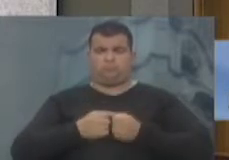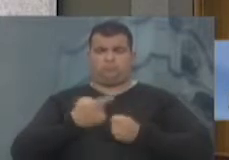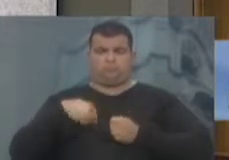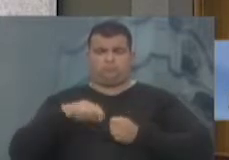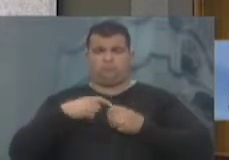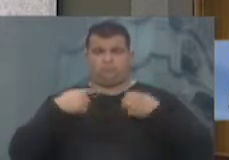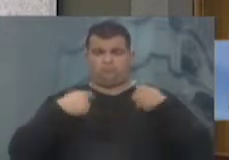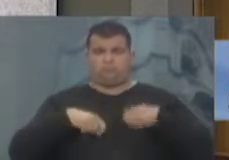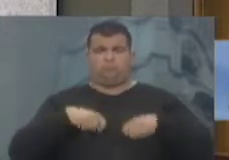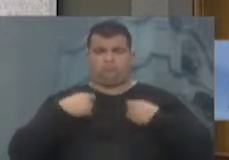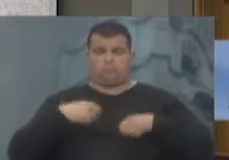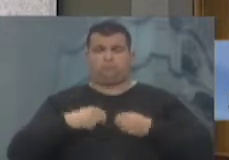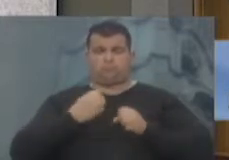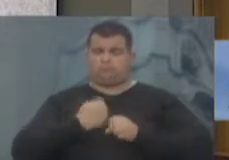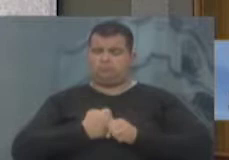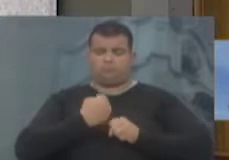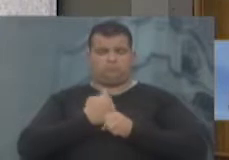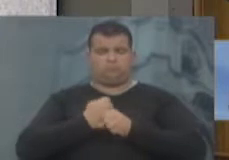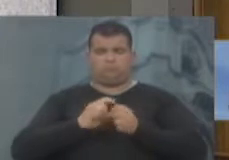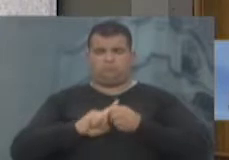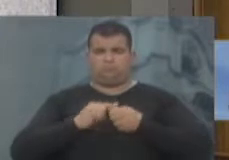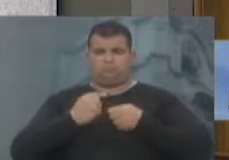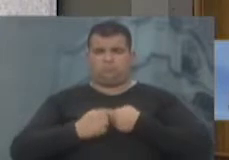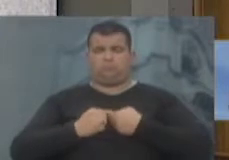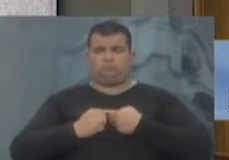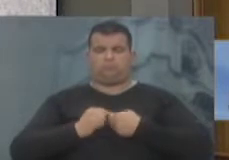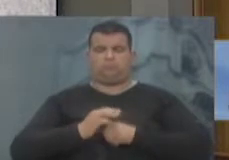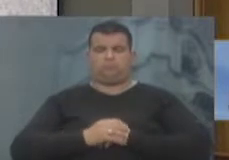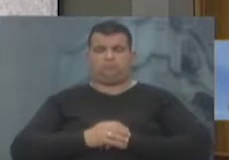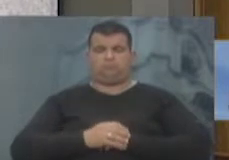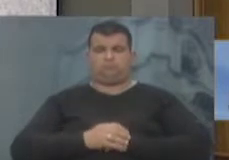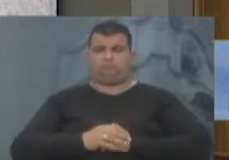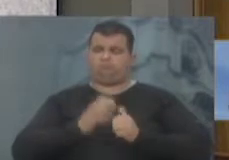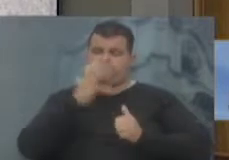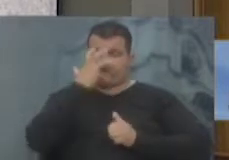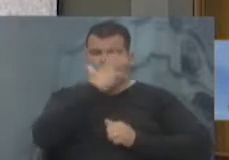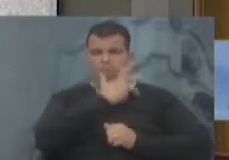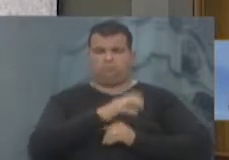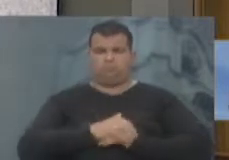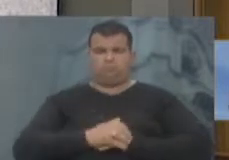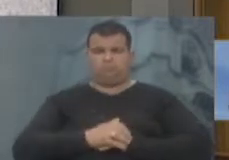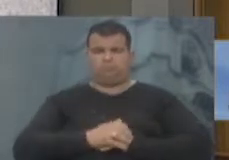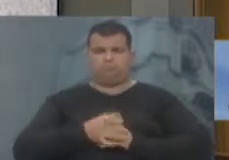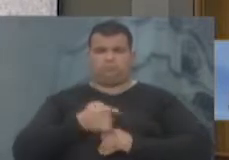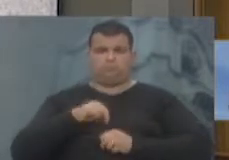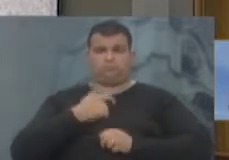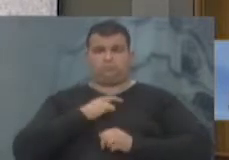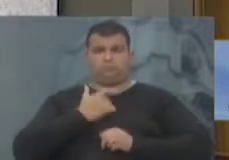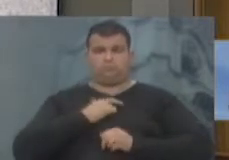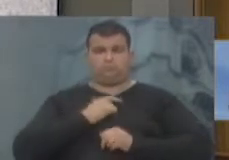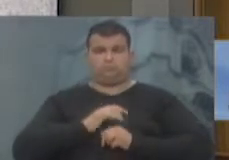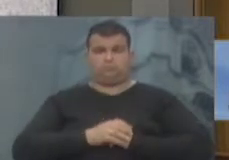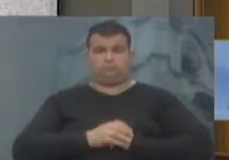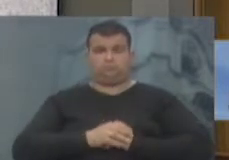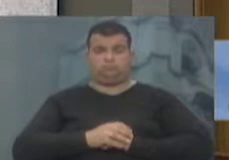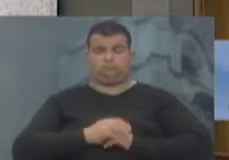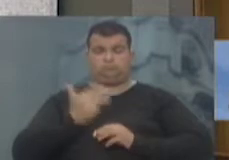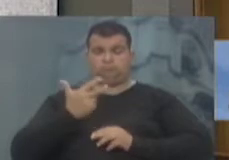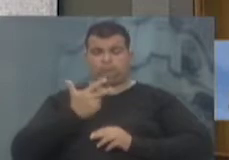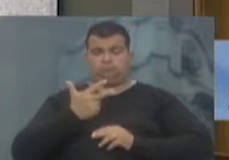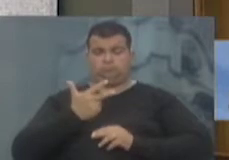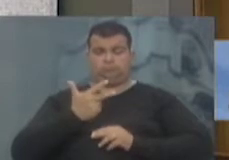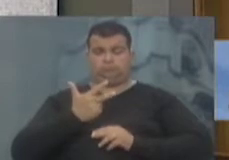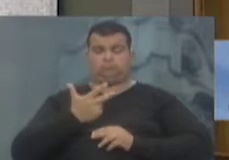precisamos construir uma cidade bela. Nós somos a terceira